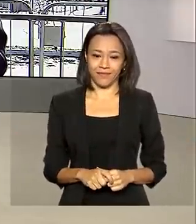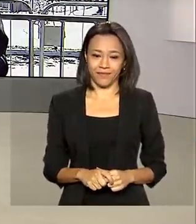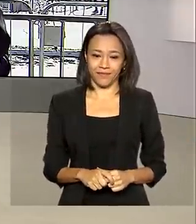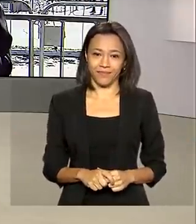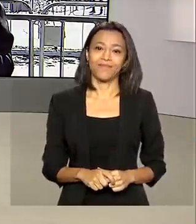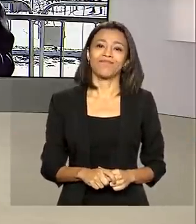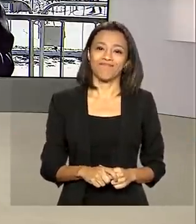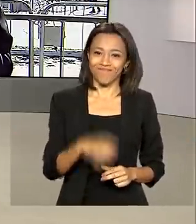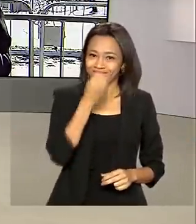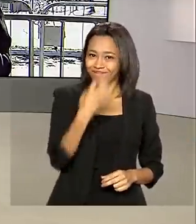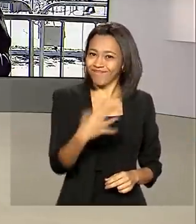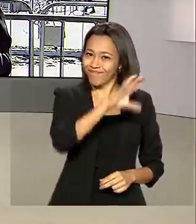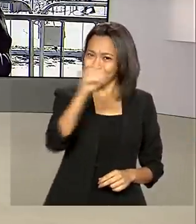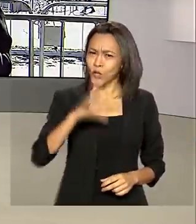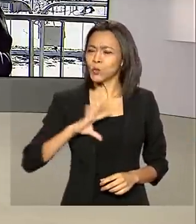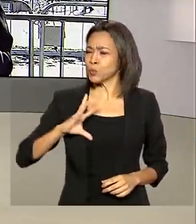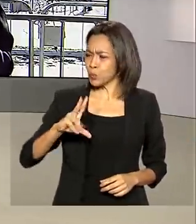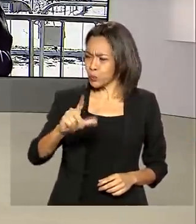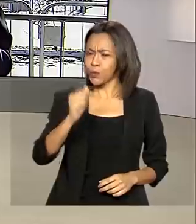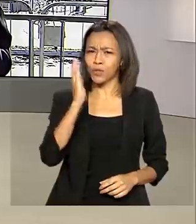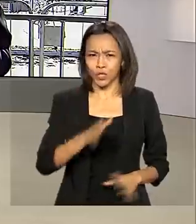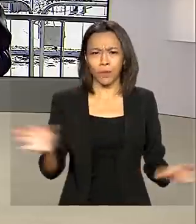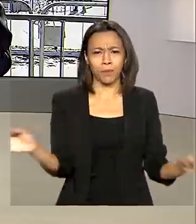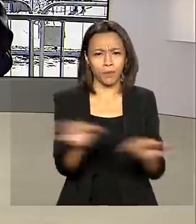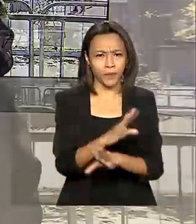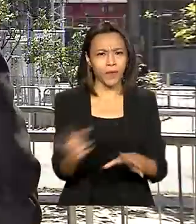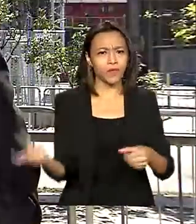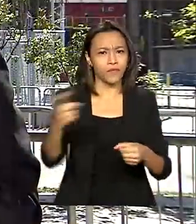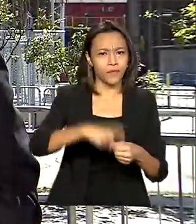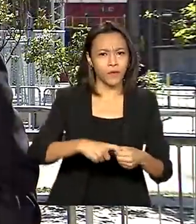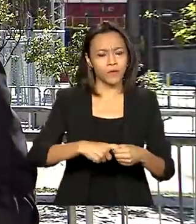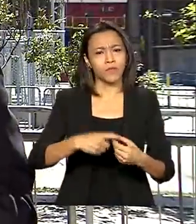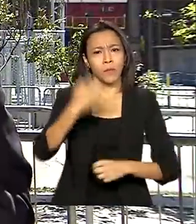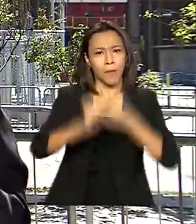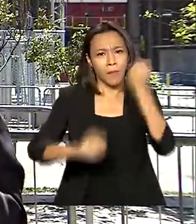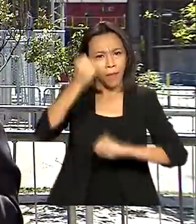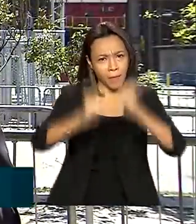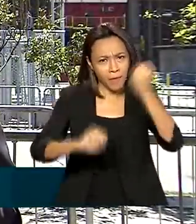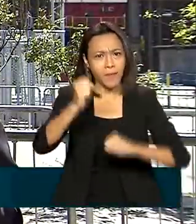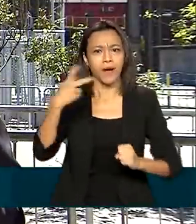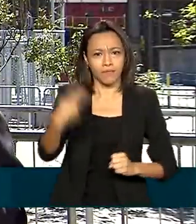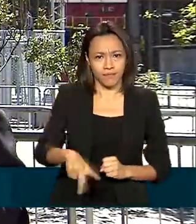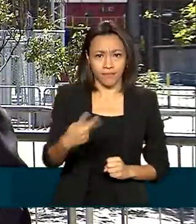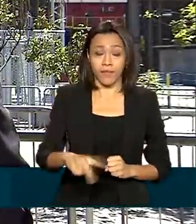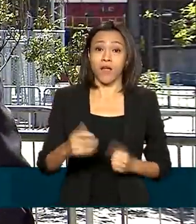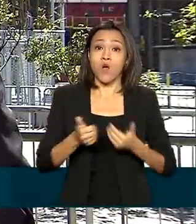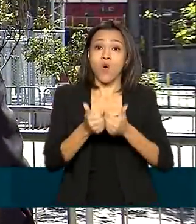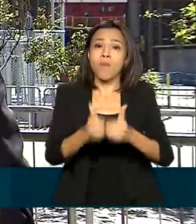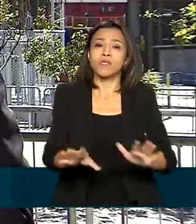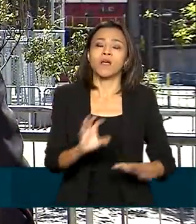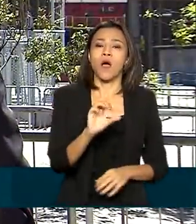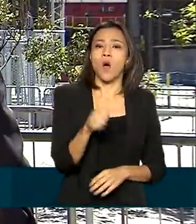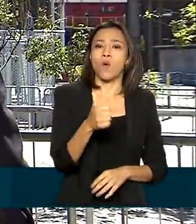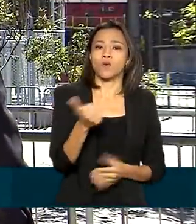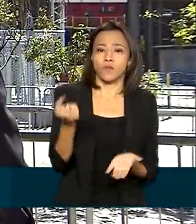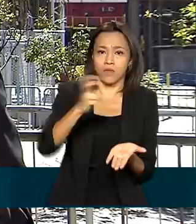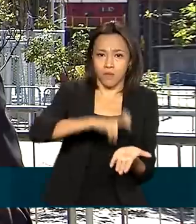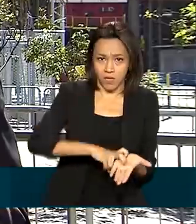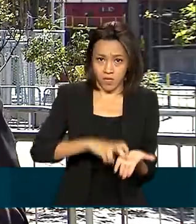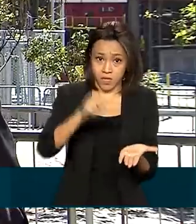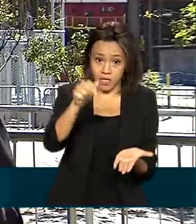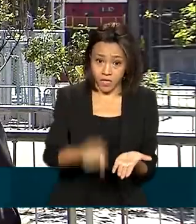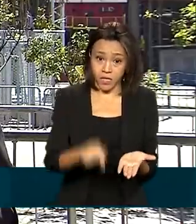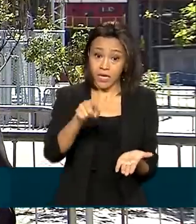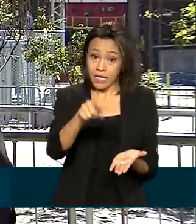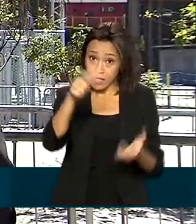Bom dia, Renata! Tudo pronto para essa retomada da produção. A cerimônia está marcada para começar às 11 horas da manhã. O Alto